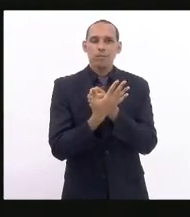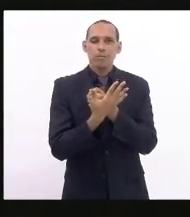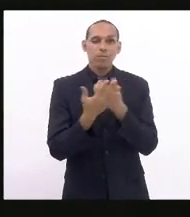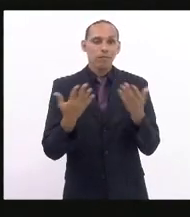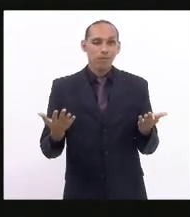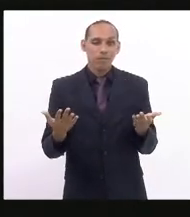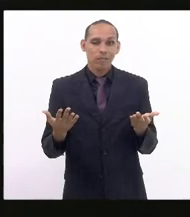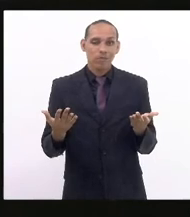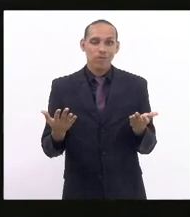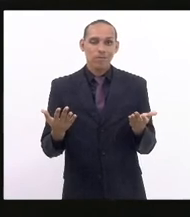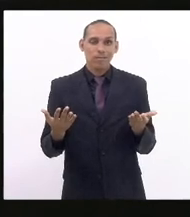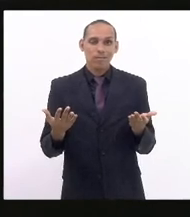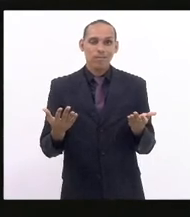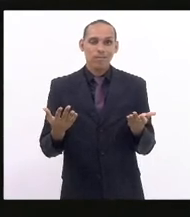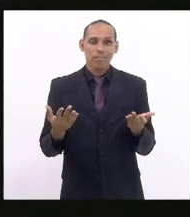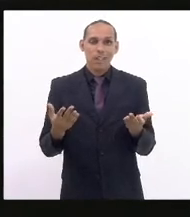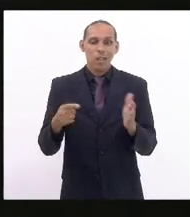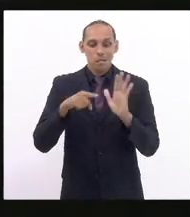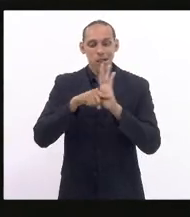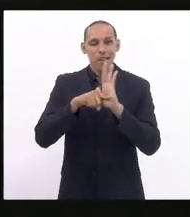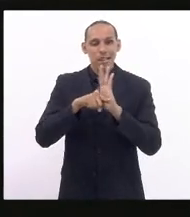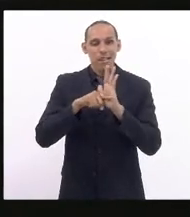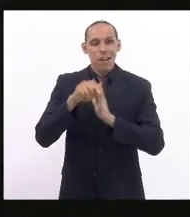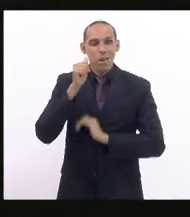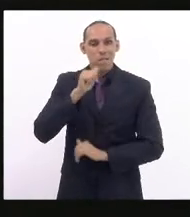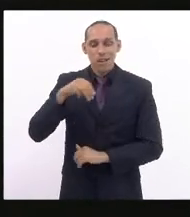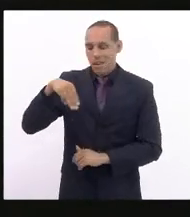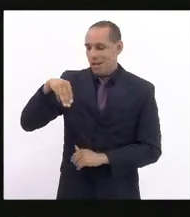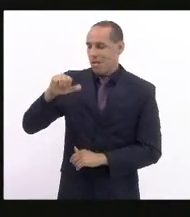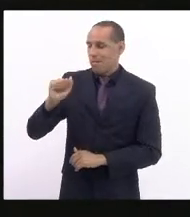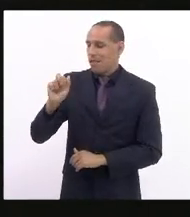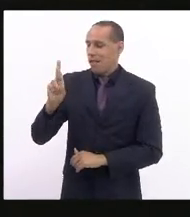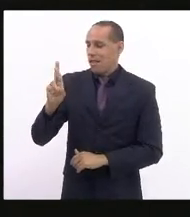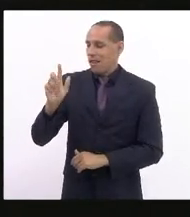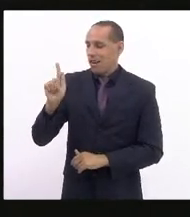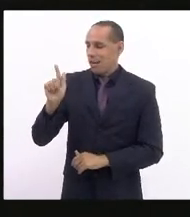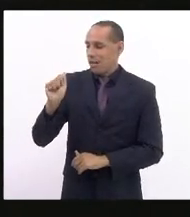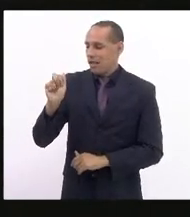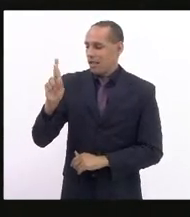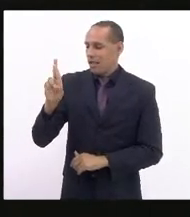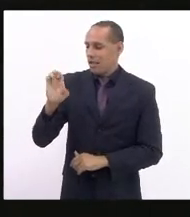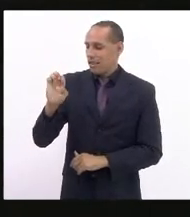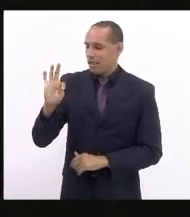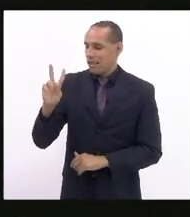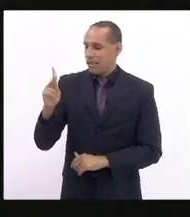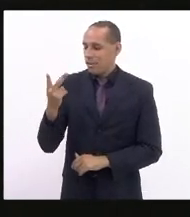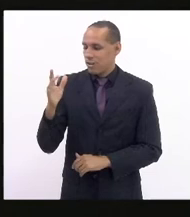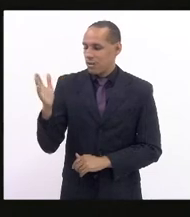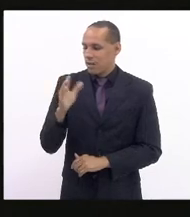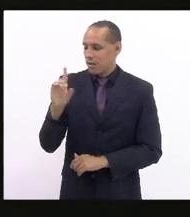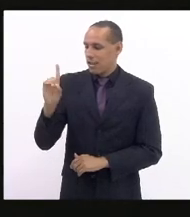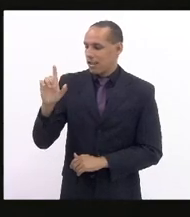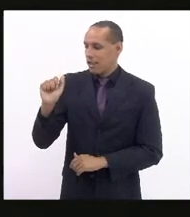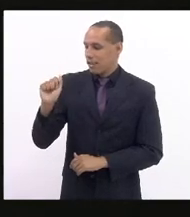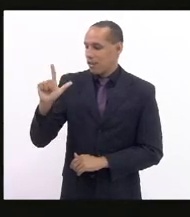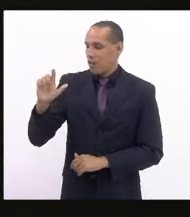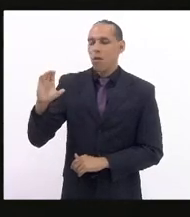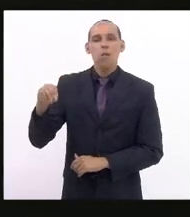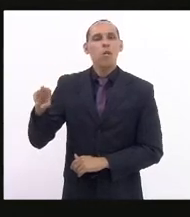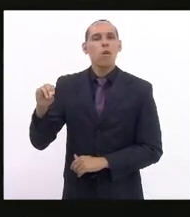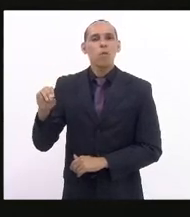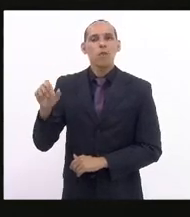queridíssima pesquisadora Margarete Dálcomo nos falava que muito em breve a